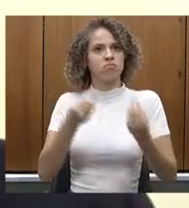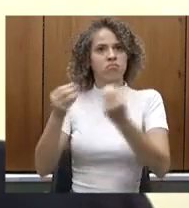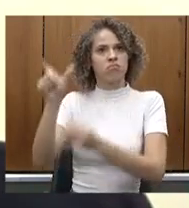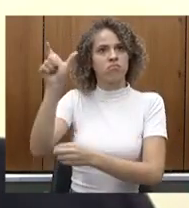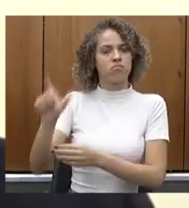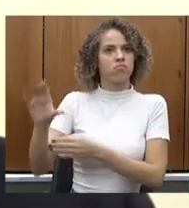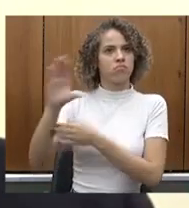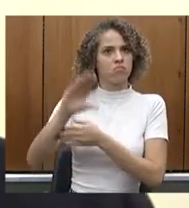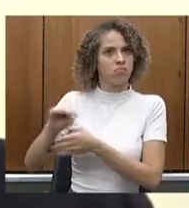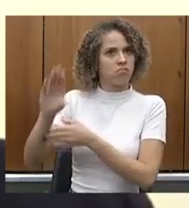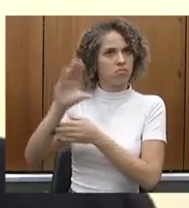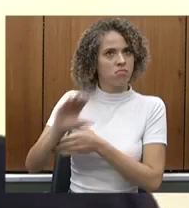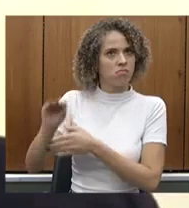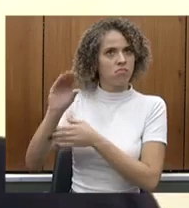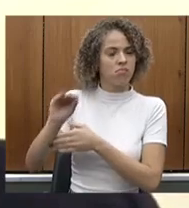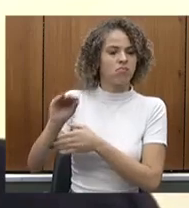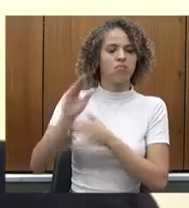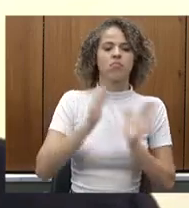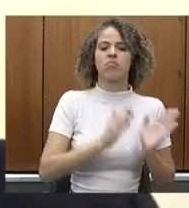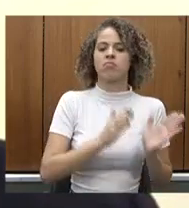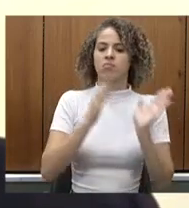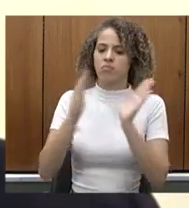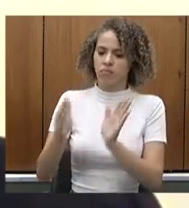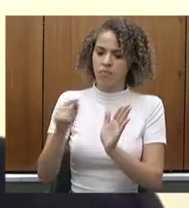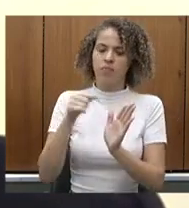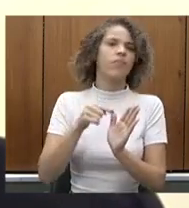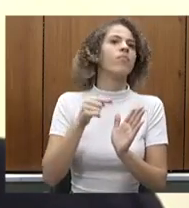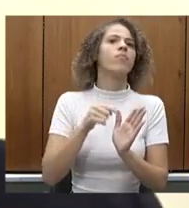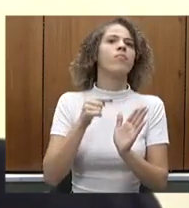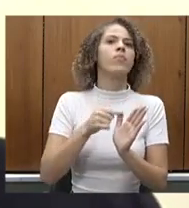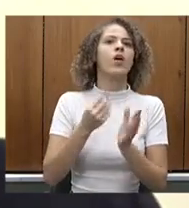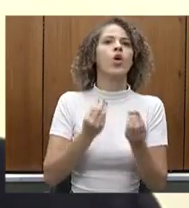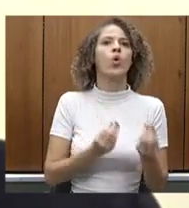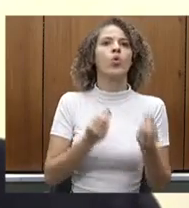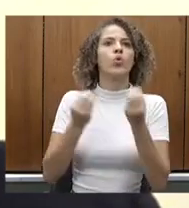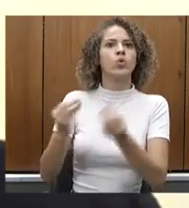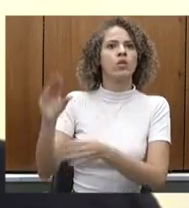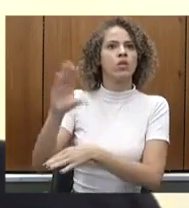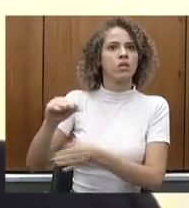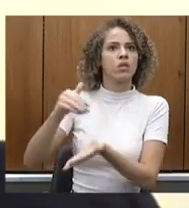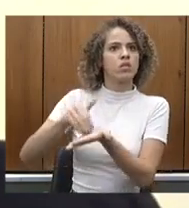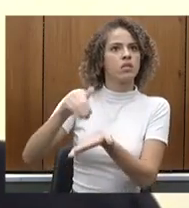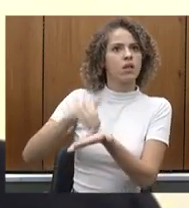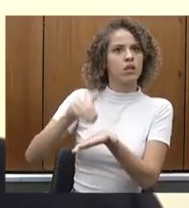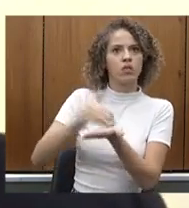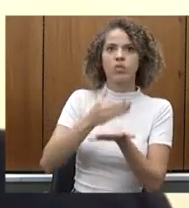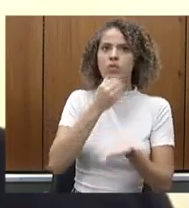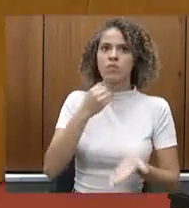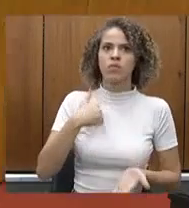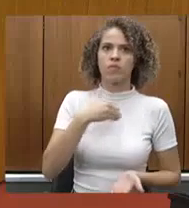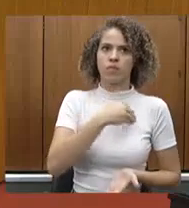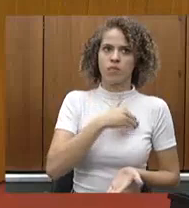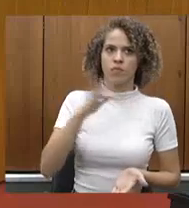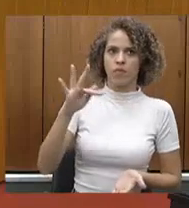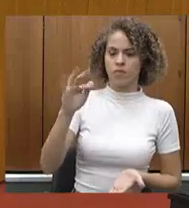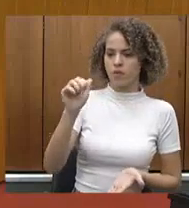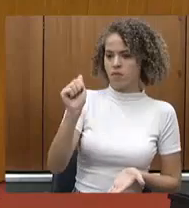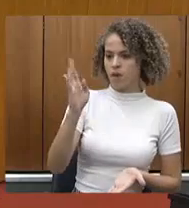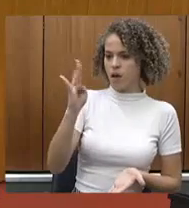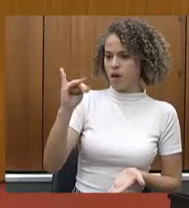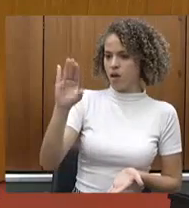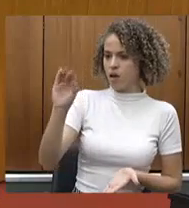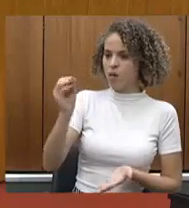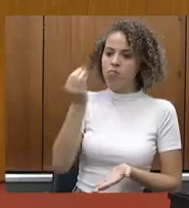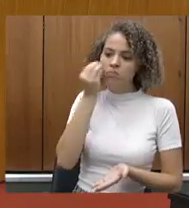Freire e na sequência ao deputado Dalmo Ribeiro Silva passo a palavra ao secretário de estado de saúde doutor Fábio para que possa responder